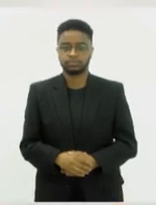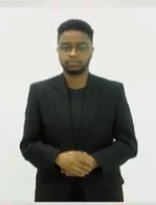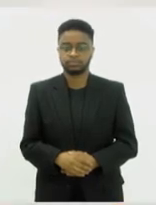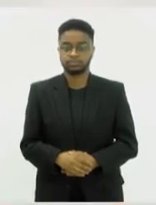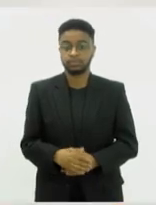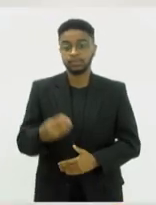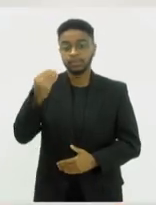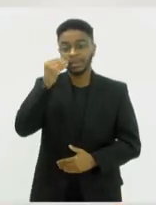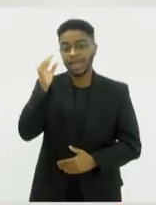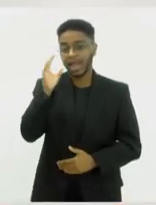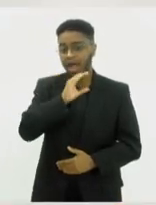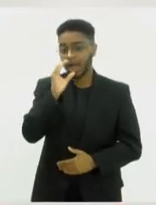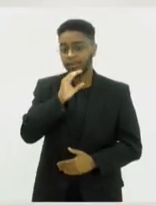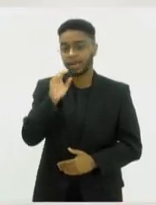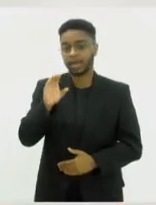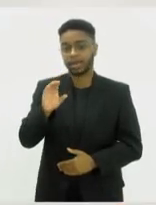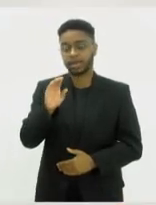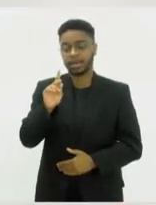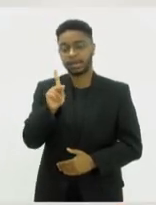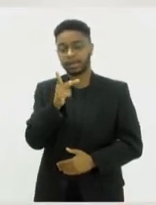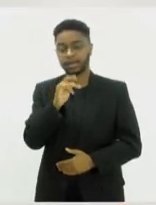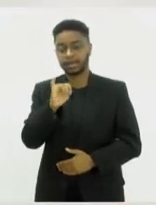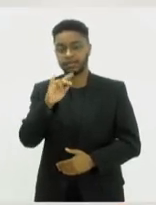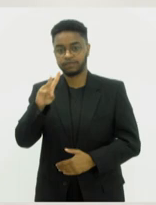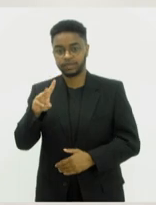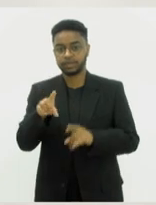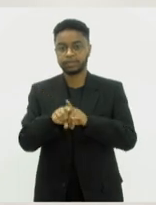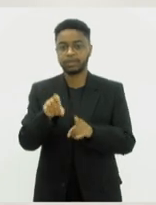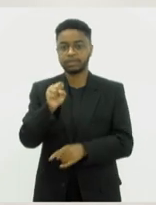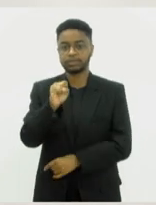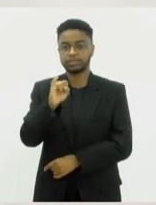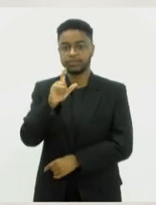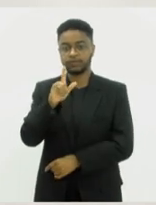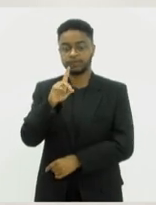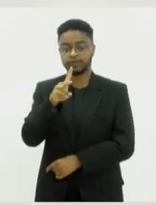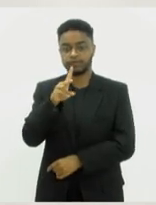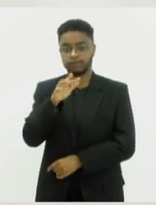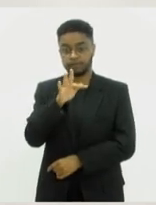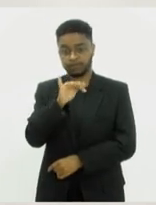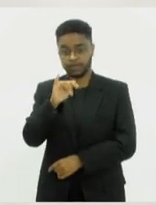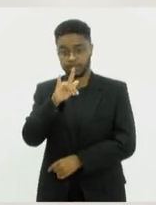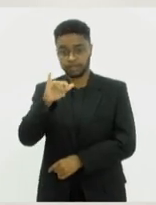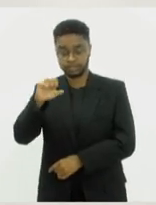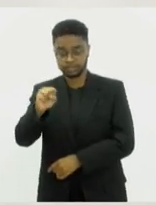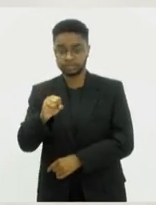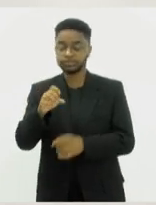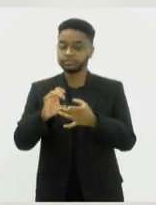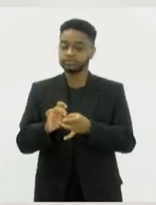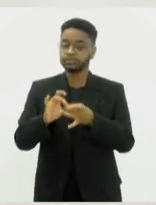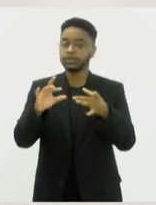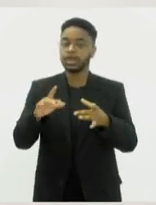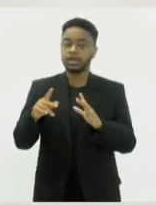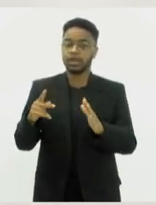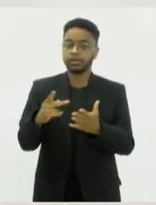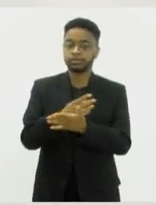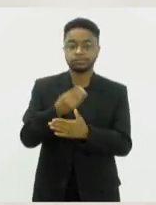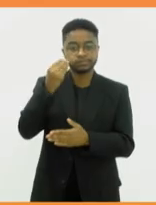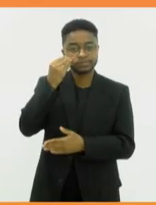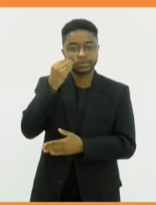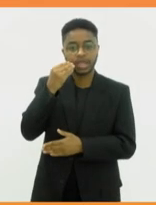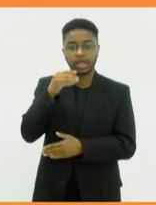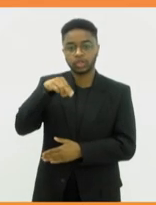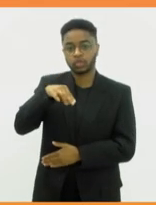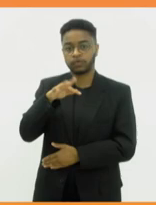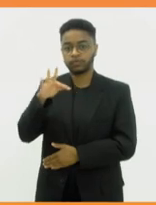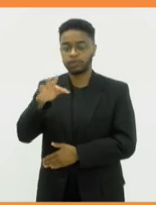Testes rápidos de HIV e sífilis estão sendo disponibilizados em todas as unidades de saúde de Nova Friburgo até o fim deste mês.